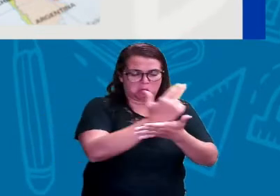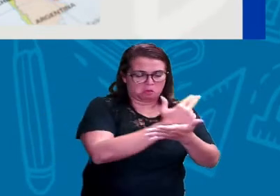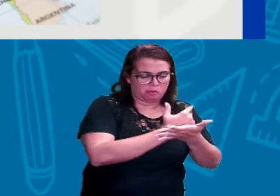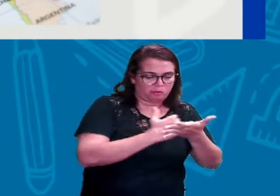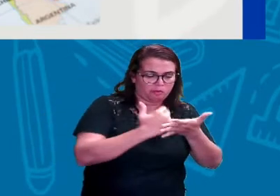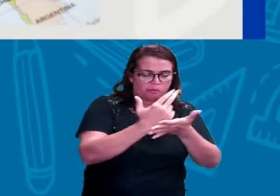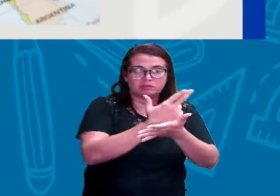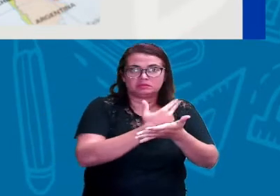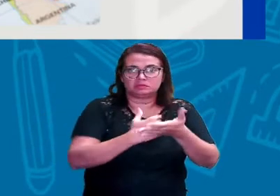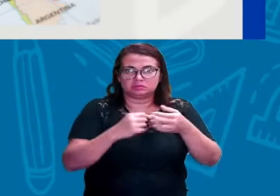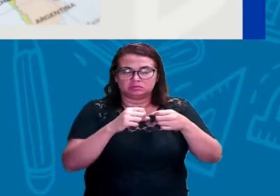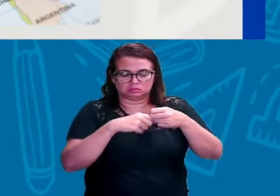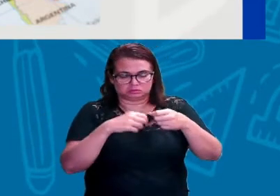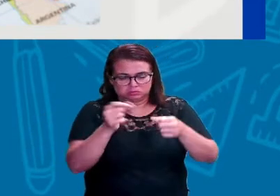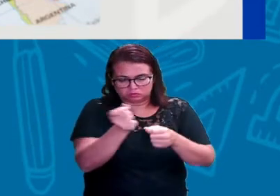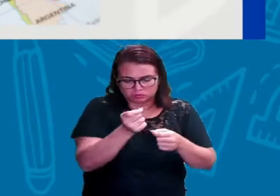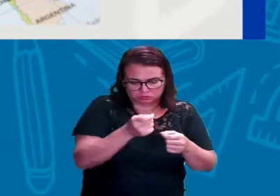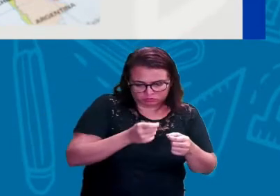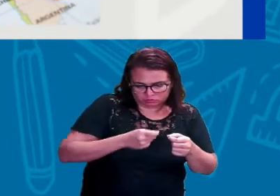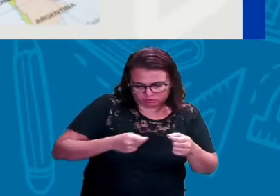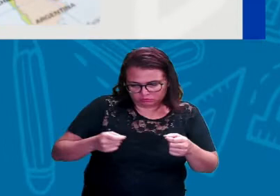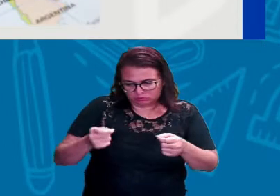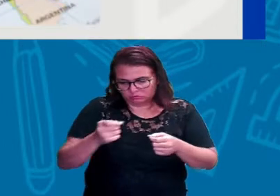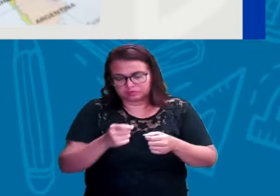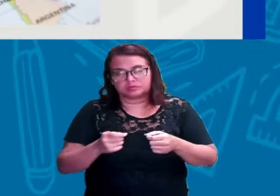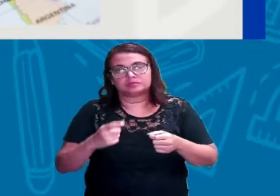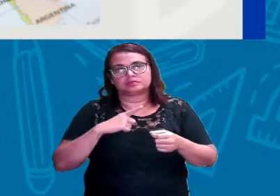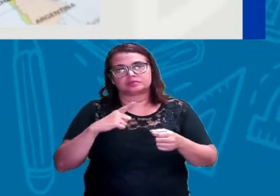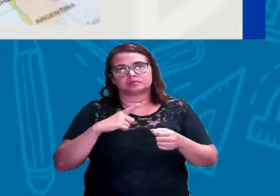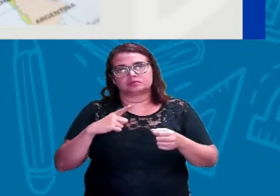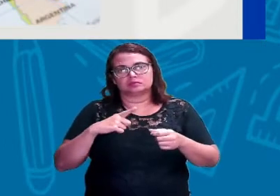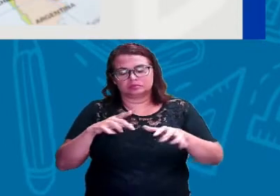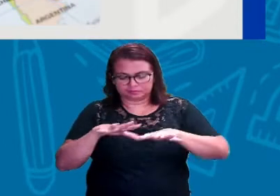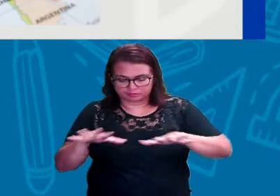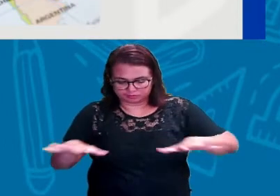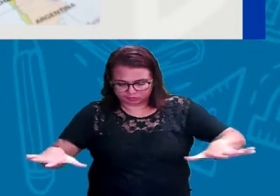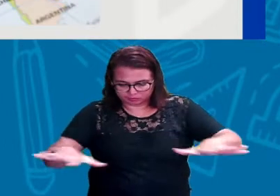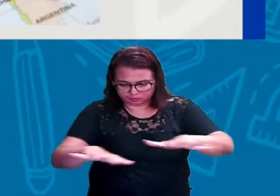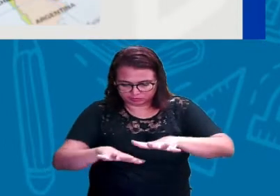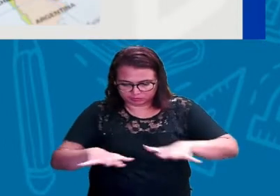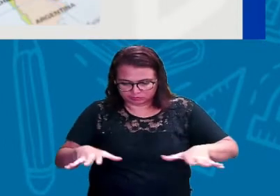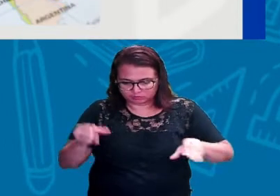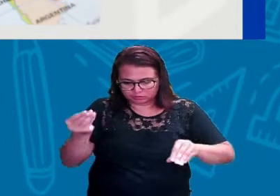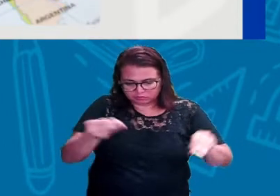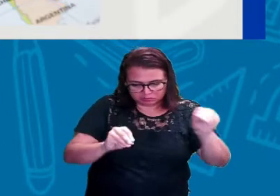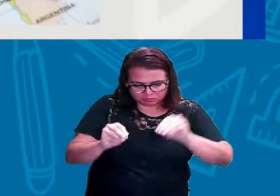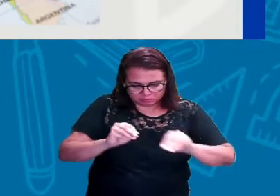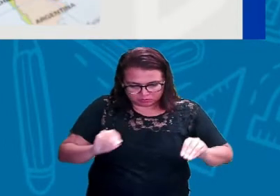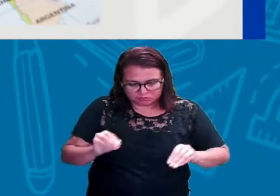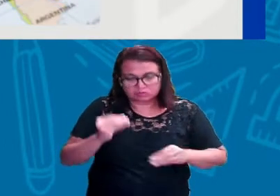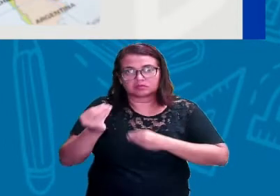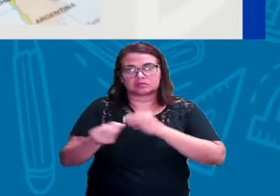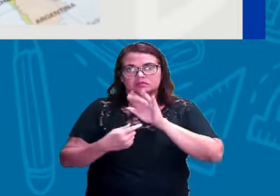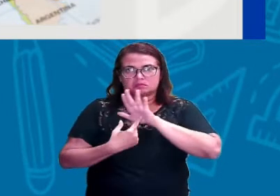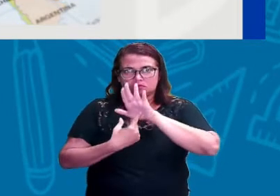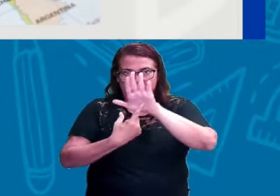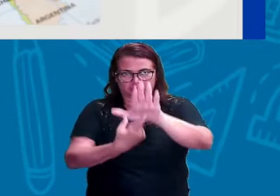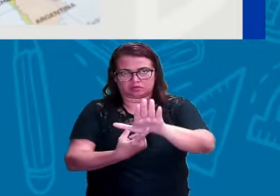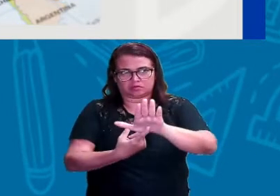para identificar essa localização. Eu vou trazer aqui o que significa cada um. E vocês vão